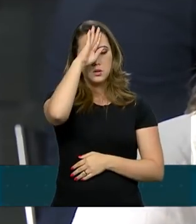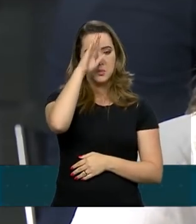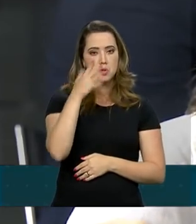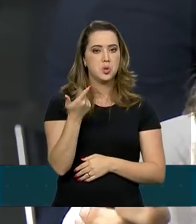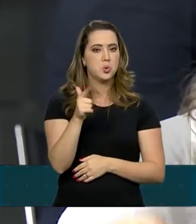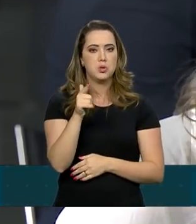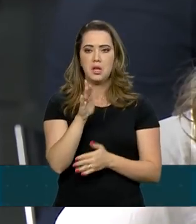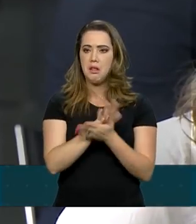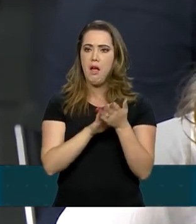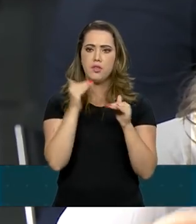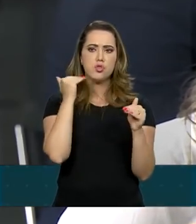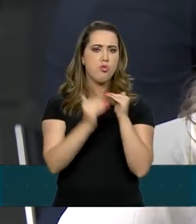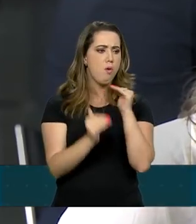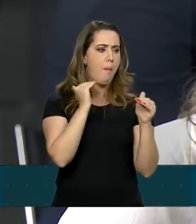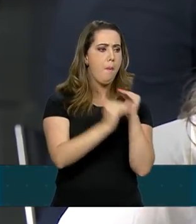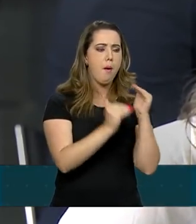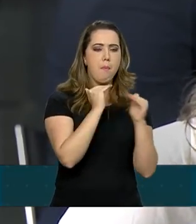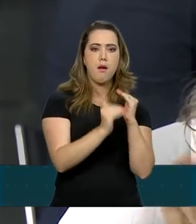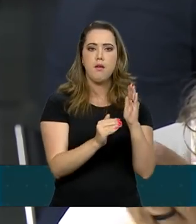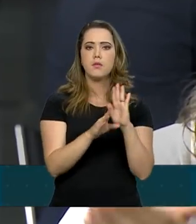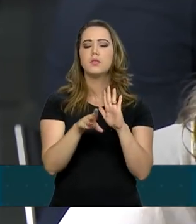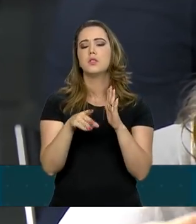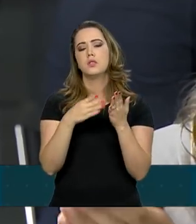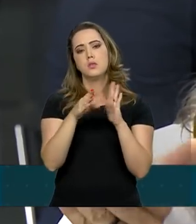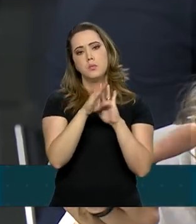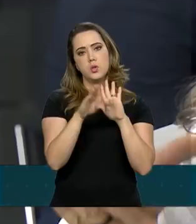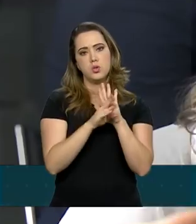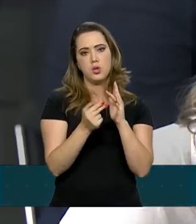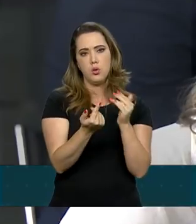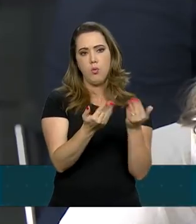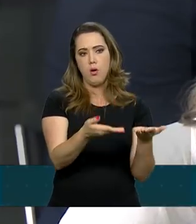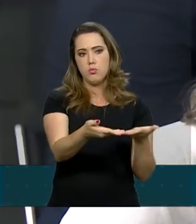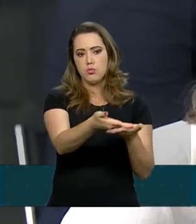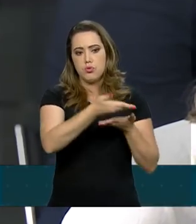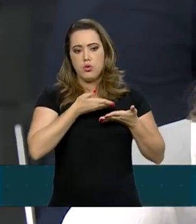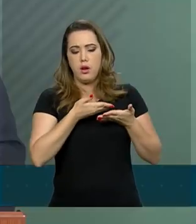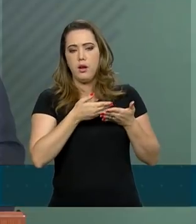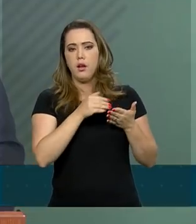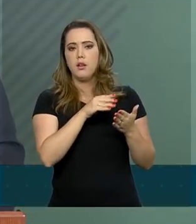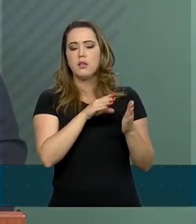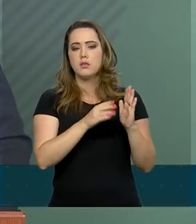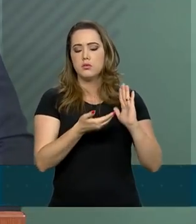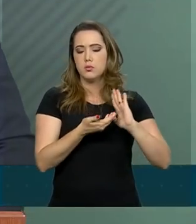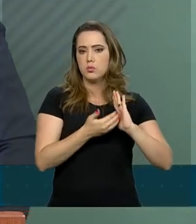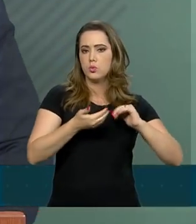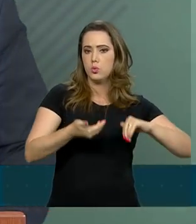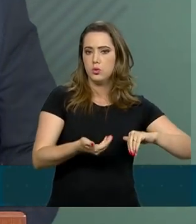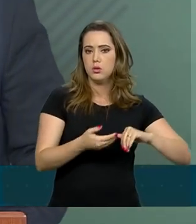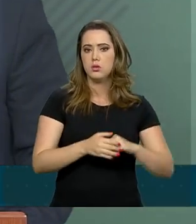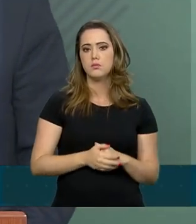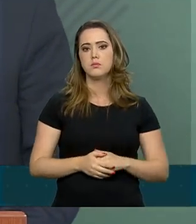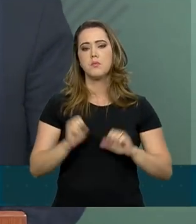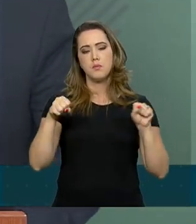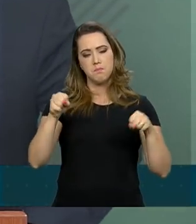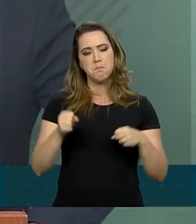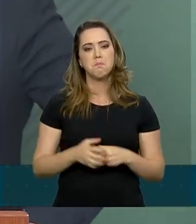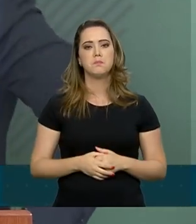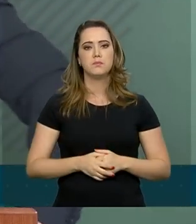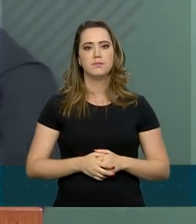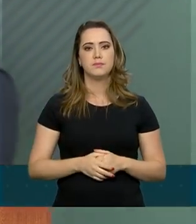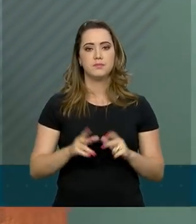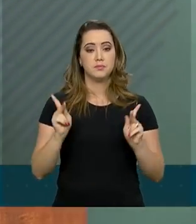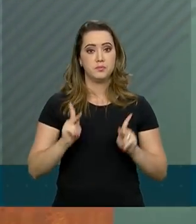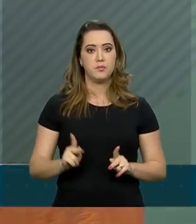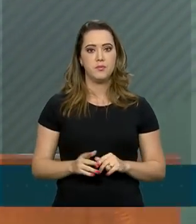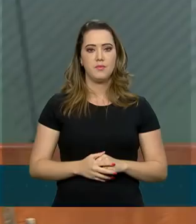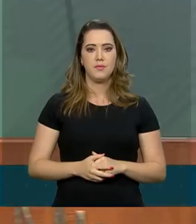nenhum veto de sancionar o projeto de lei de conversão conforme ele chegar do Congresso? Assim ou é? Paz e bem. Paz